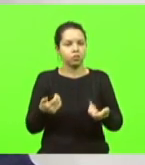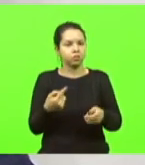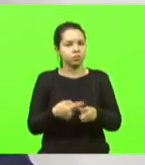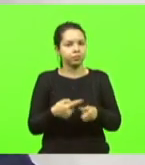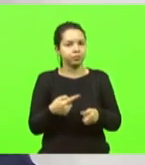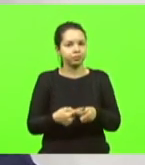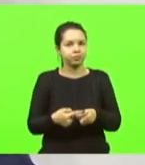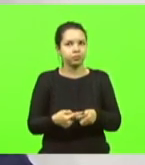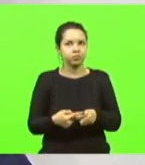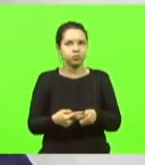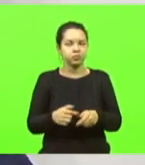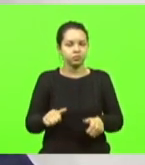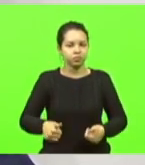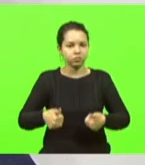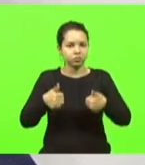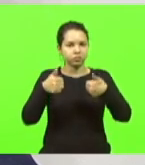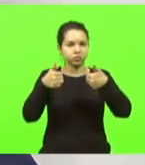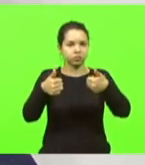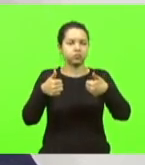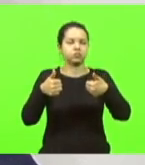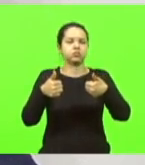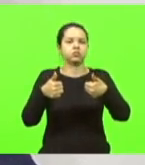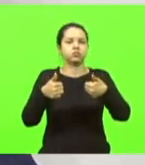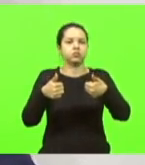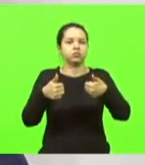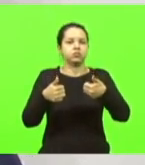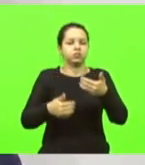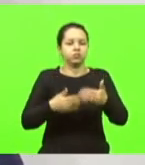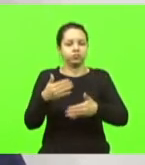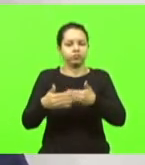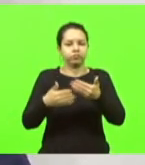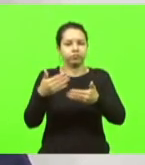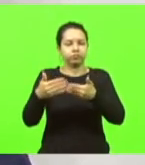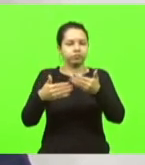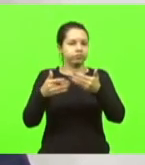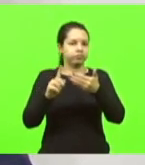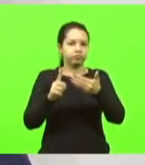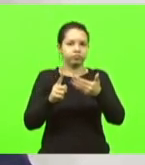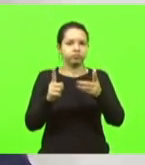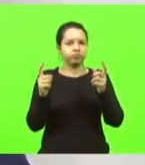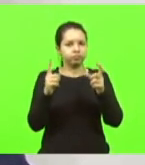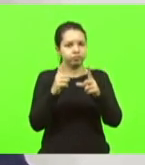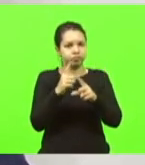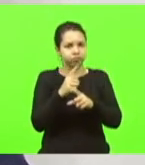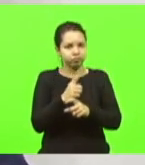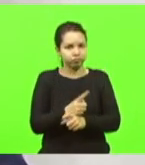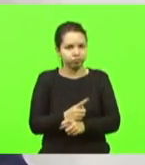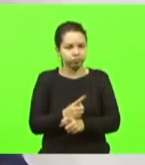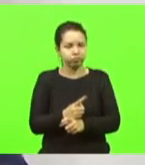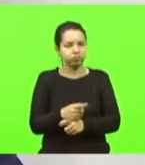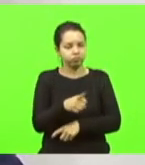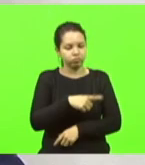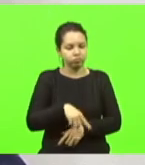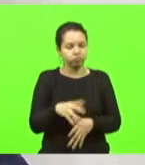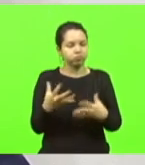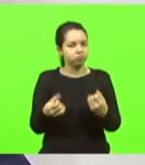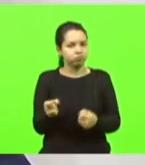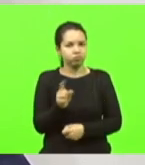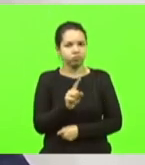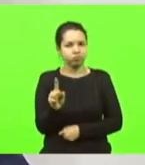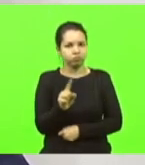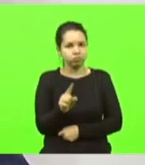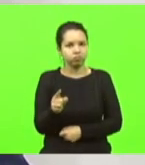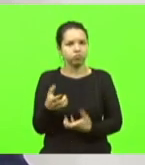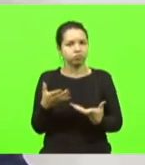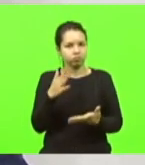em vez de melhorar, criando cada vez mais dificuldade. Então, o deputado Vicente, não dá para aceitar esse tipo de coisa, eu quero crer